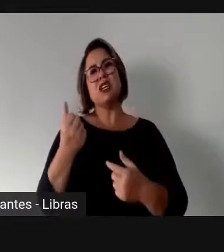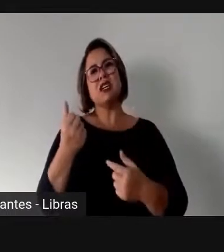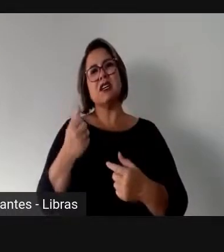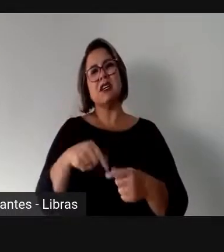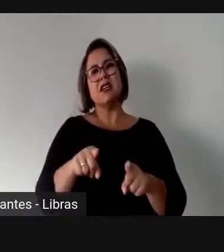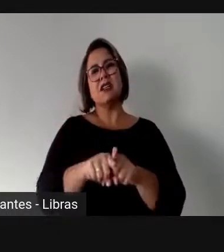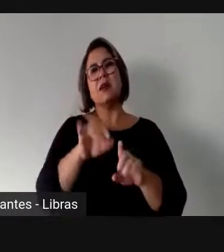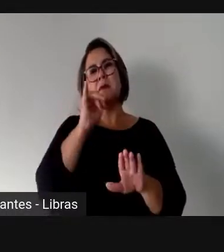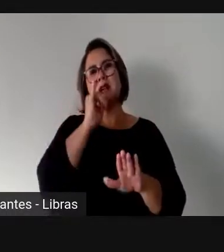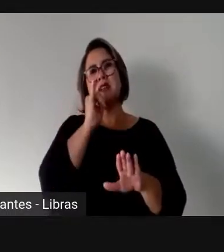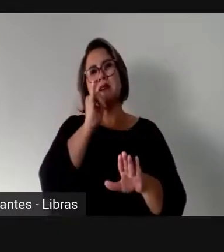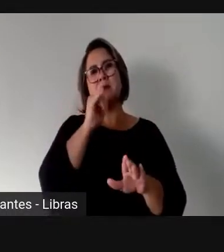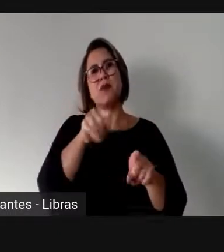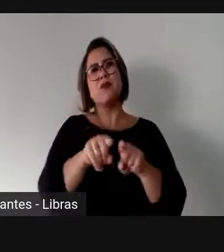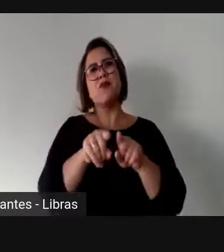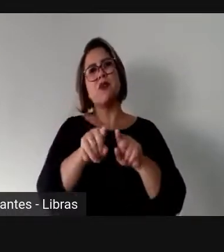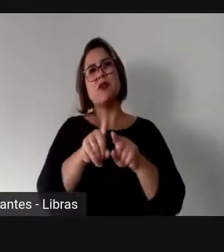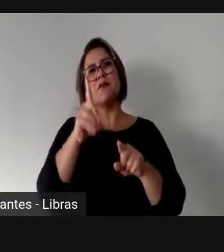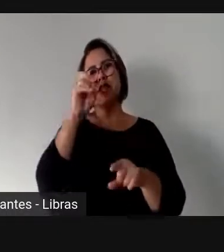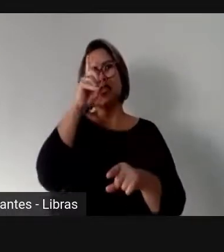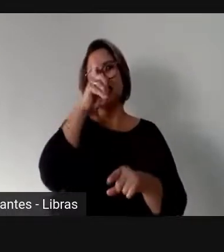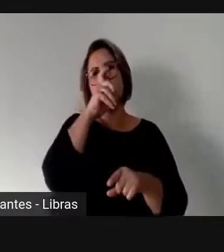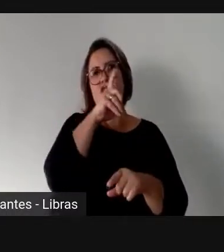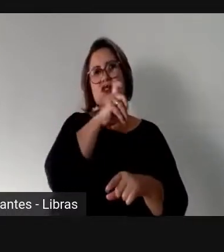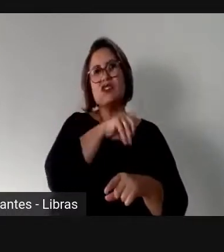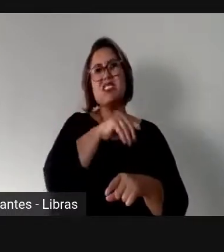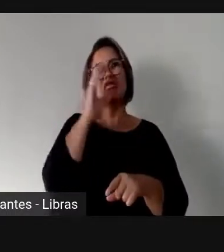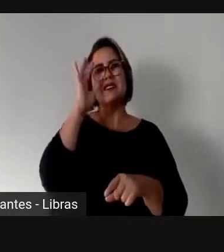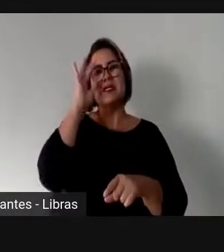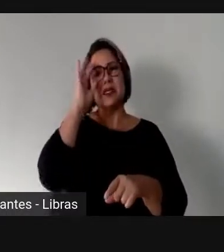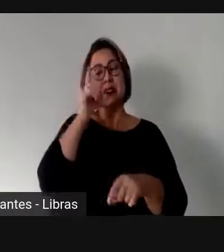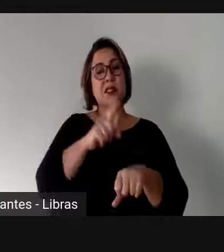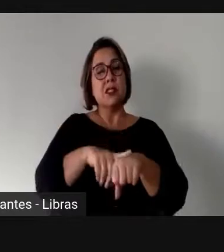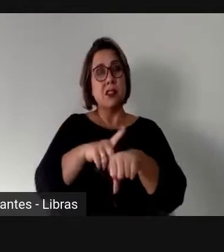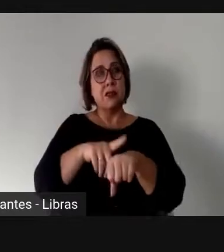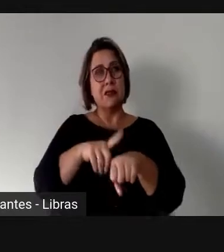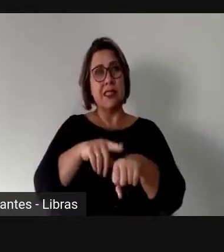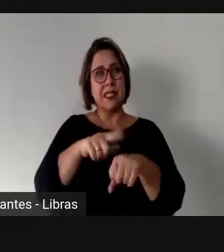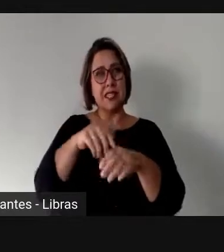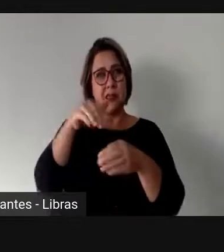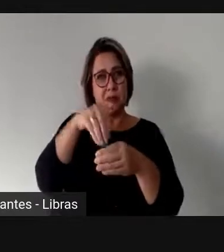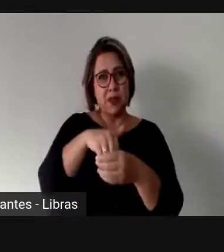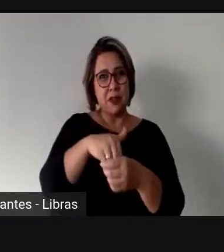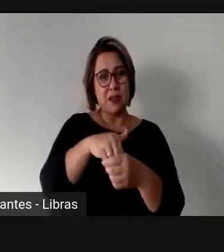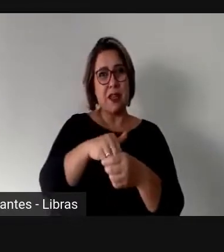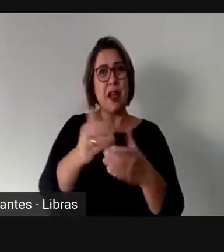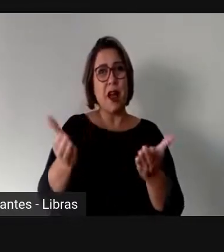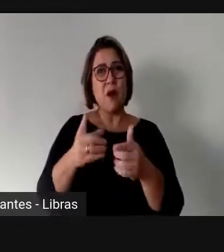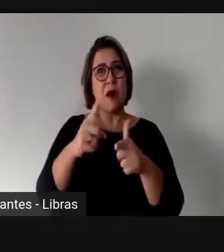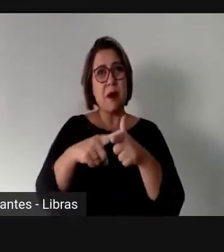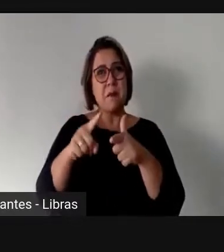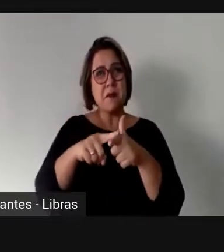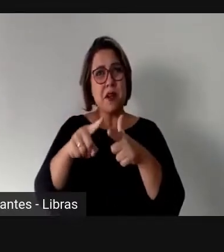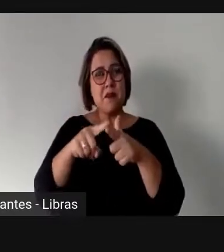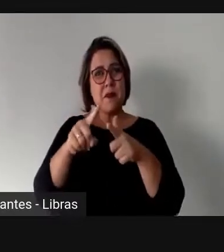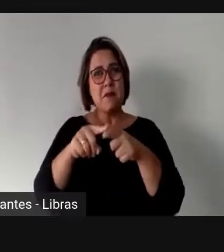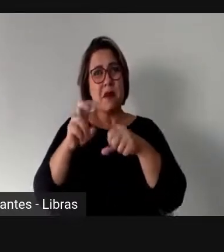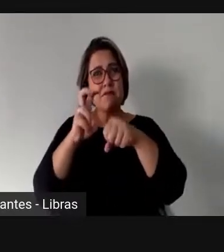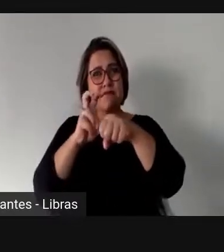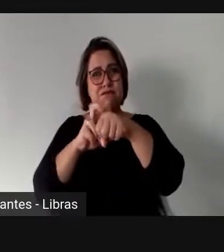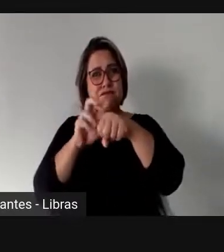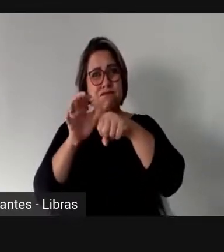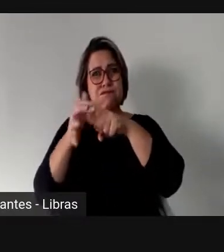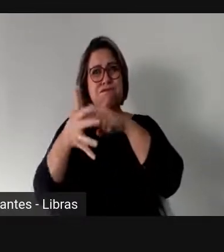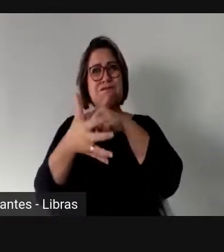exemplo, uma grande dificuldade que nós vamos ter nas eleições desse ano. A pandemia estabeleceu a volta